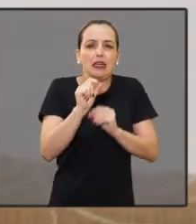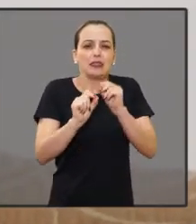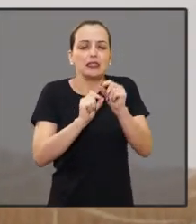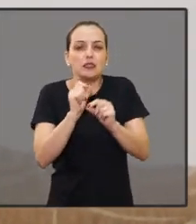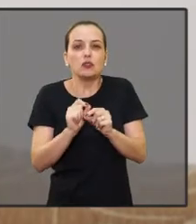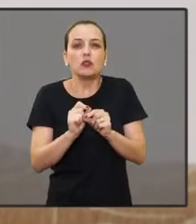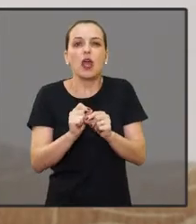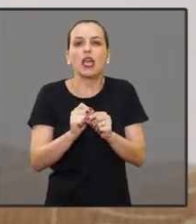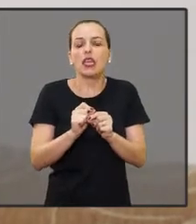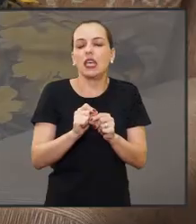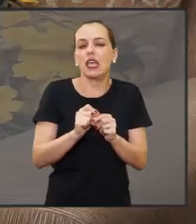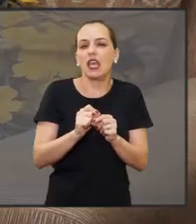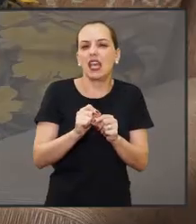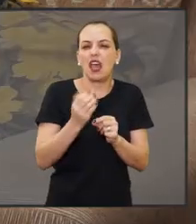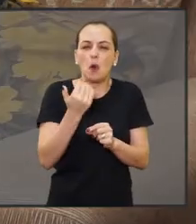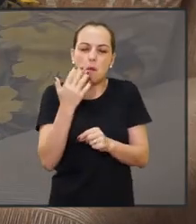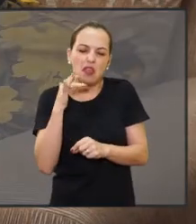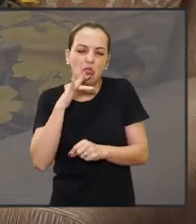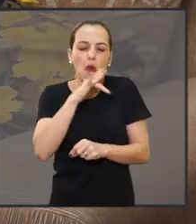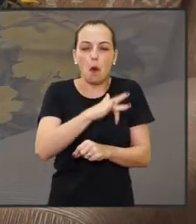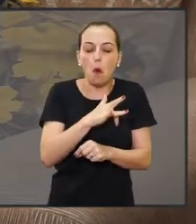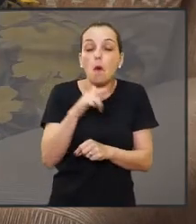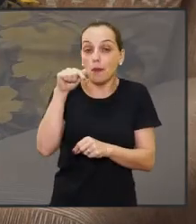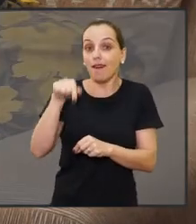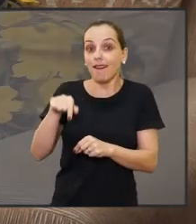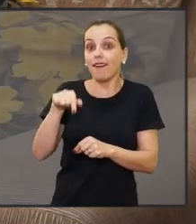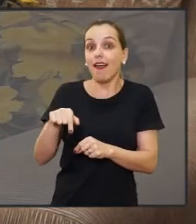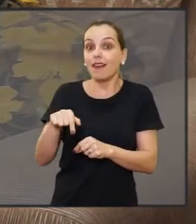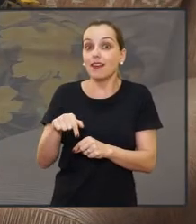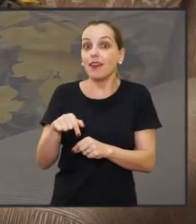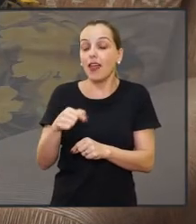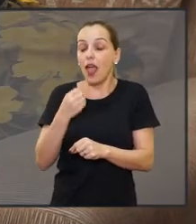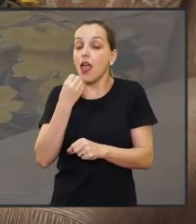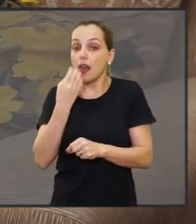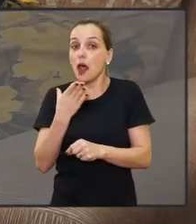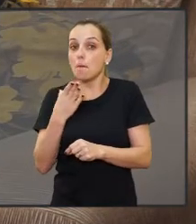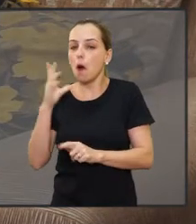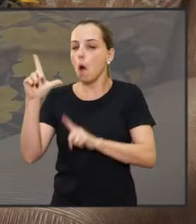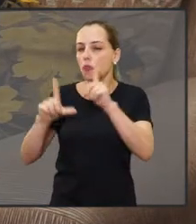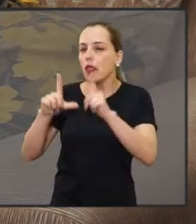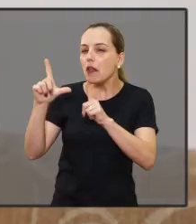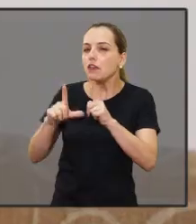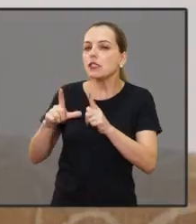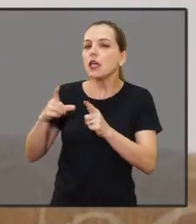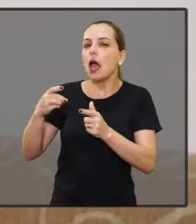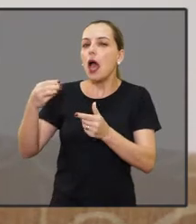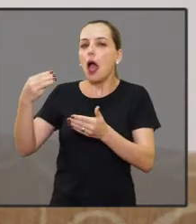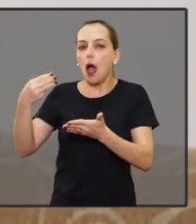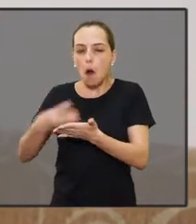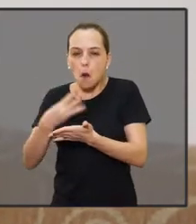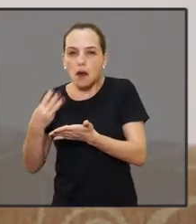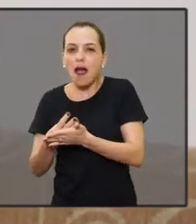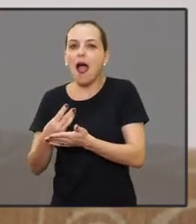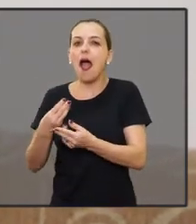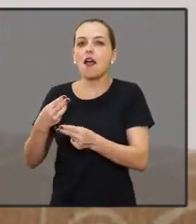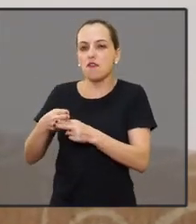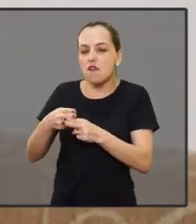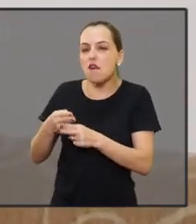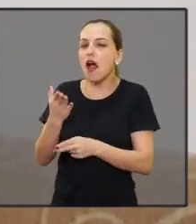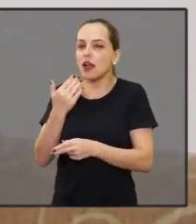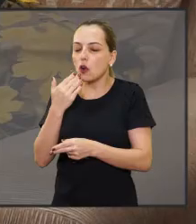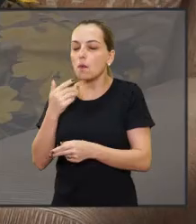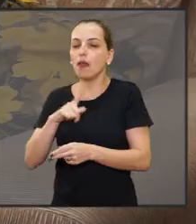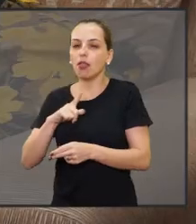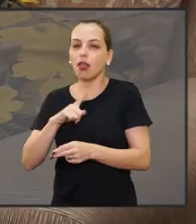é gelada, comida é ruim. Aqui eu comia de garfo e faca, banho quente, televisão. A televisão até às 11 da noite, mas já estava